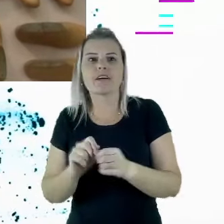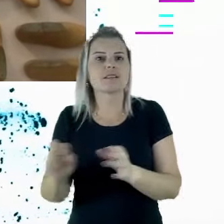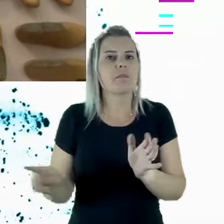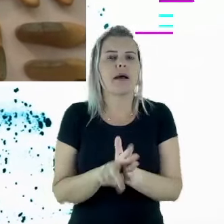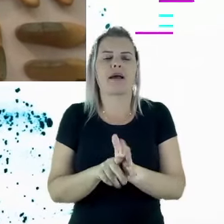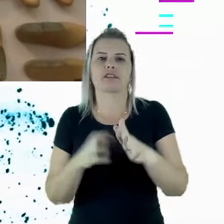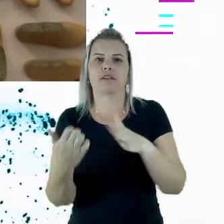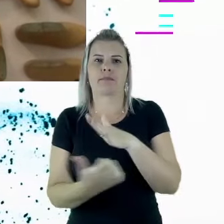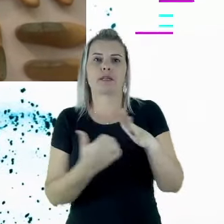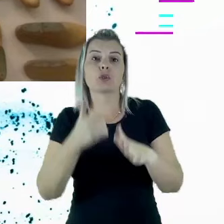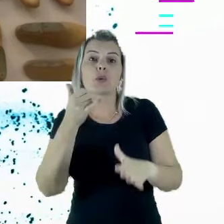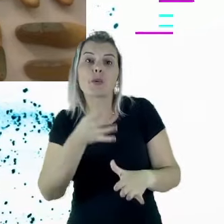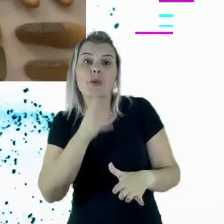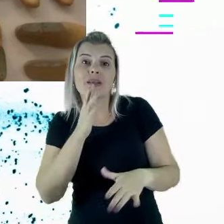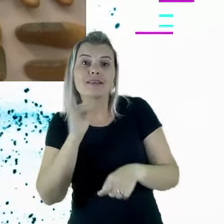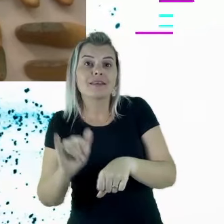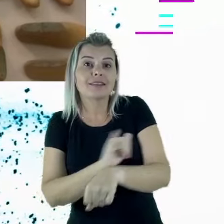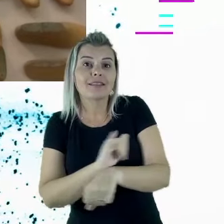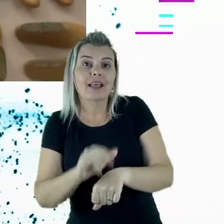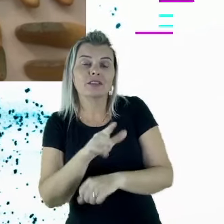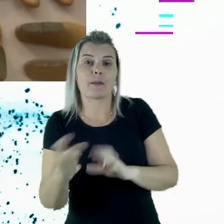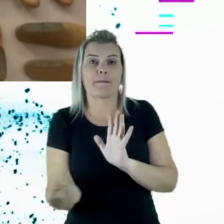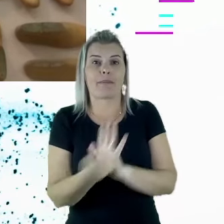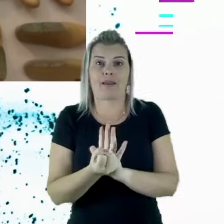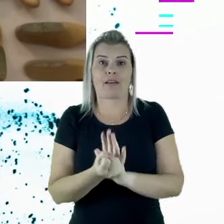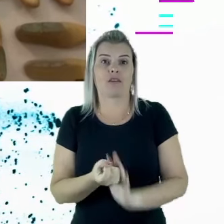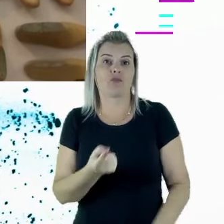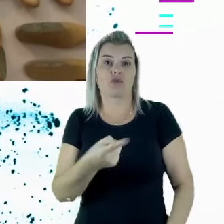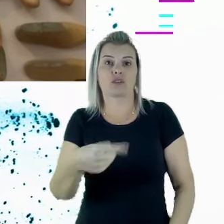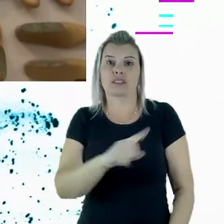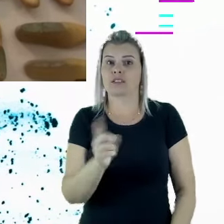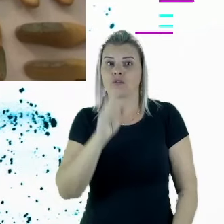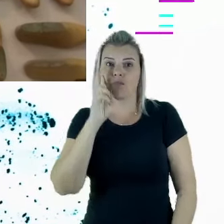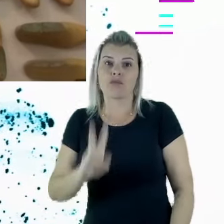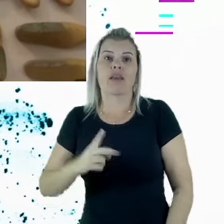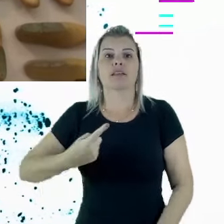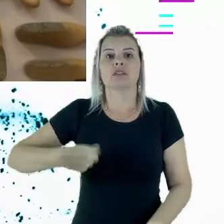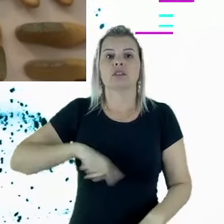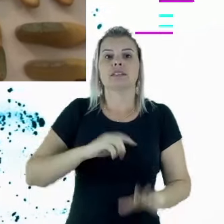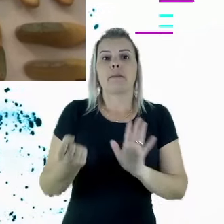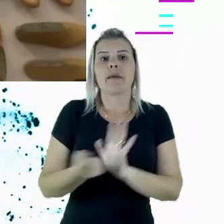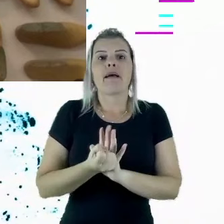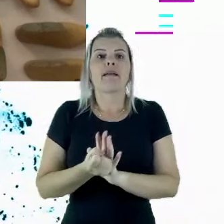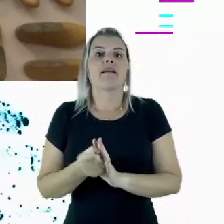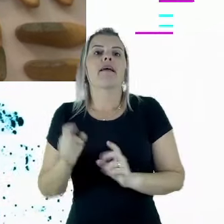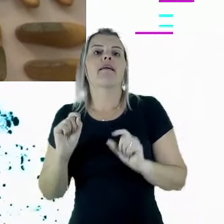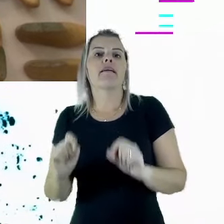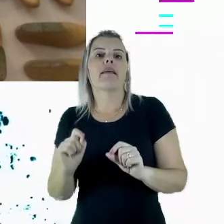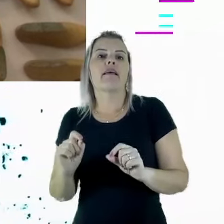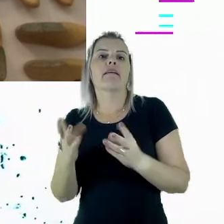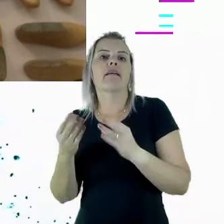estratégia da marca. Sim. Então, vocês não vão ver as nossas marcas sendo postadas por pessoas que